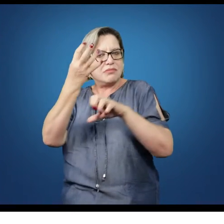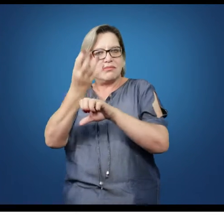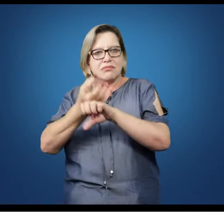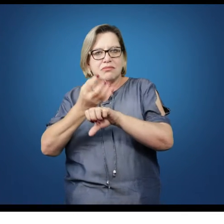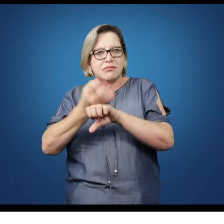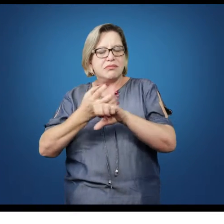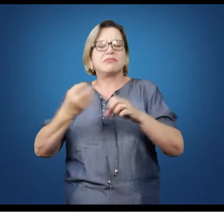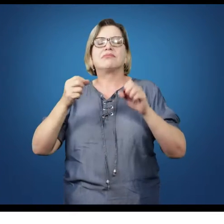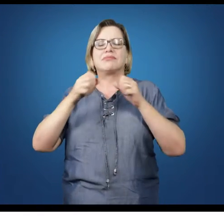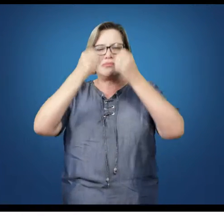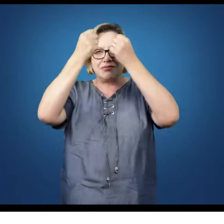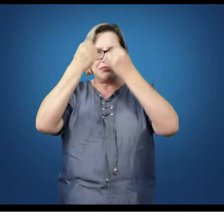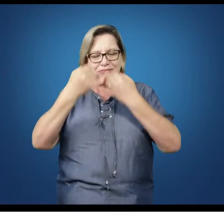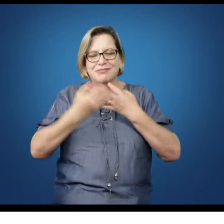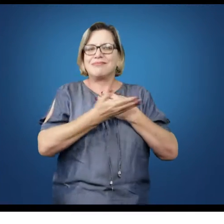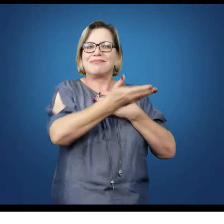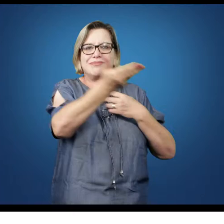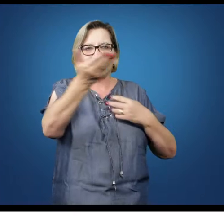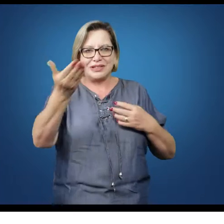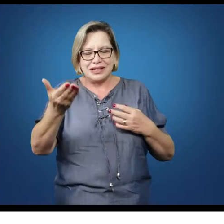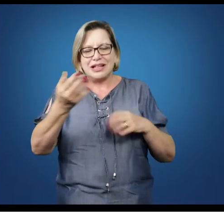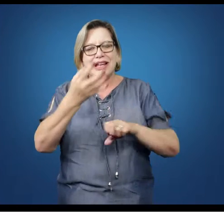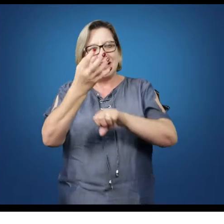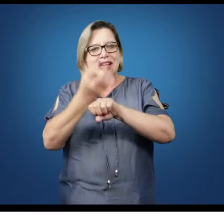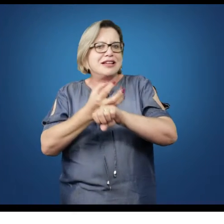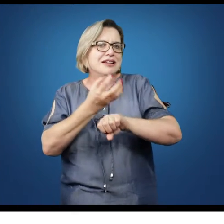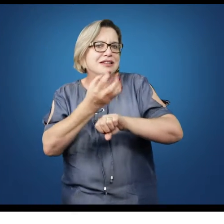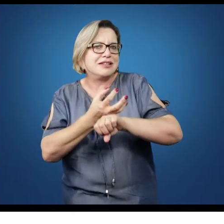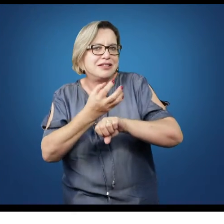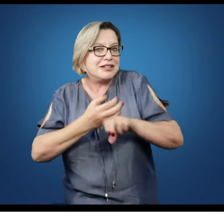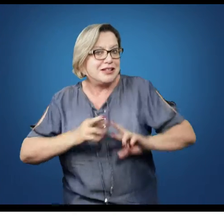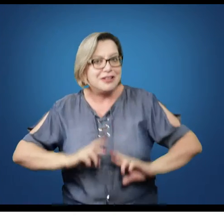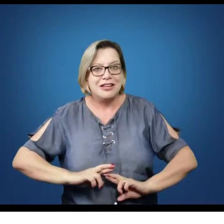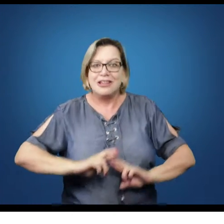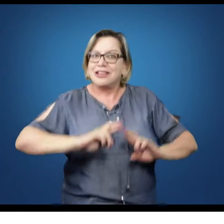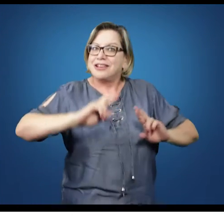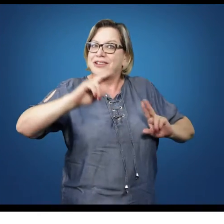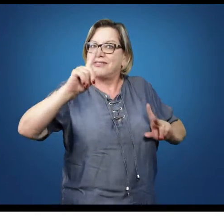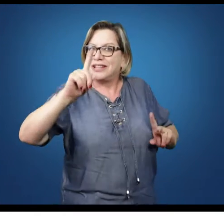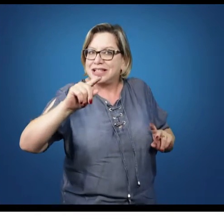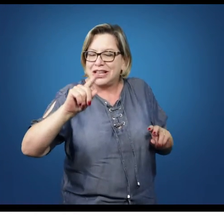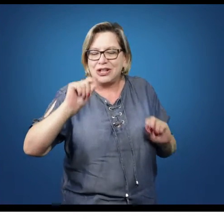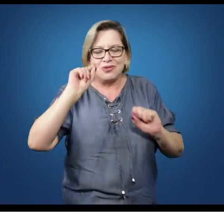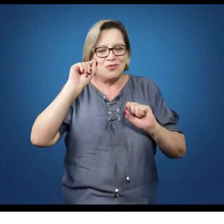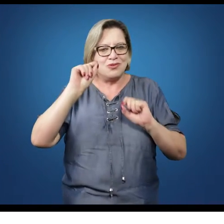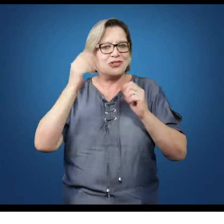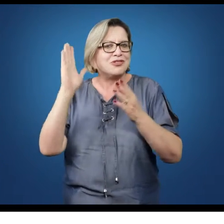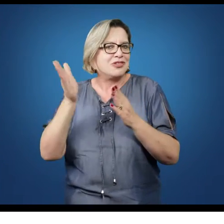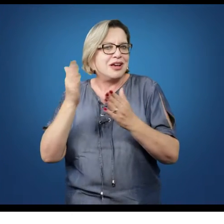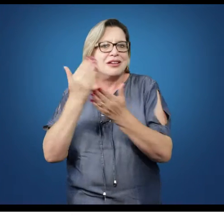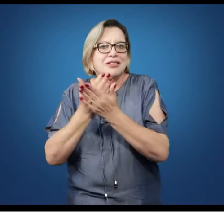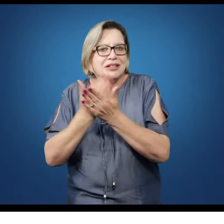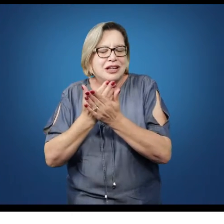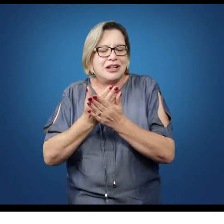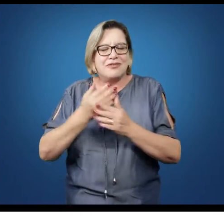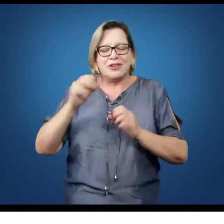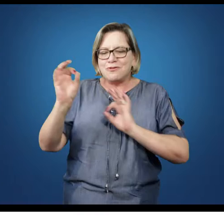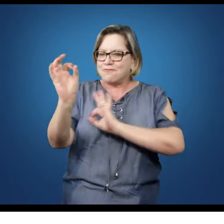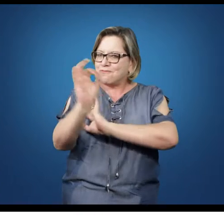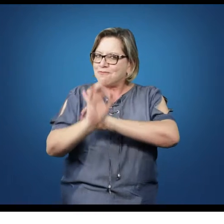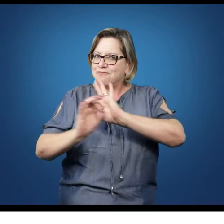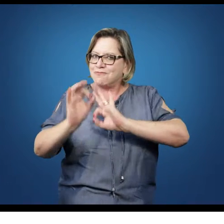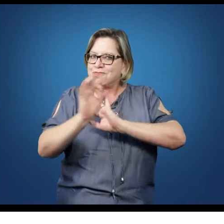integrados para vocês. Bom, a disciplina é uma disciplina bem diferente do que vocês viram até agora. Ela foi idealizada